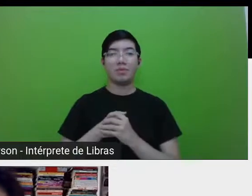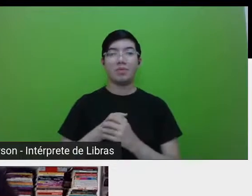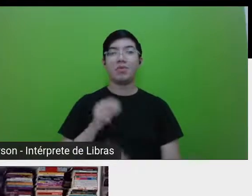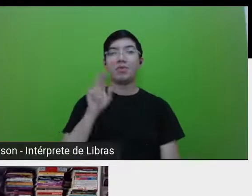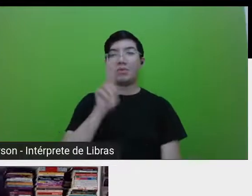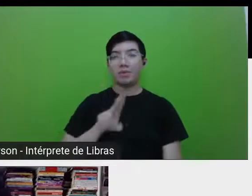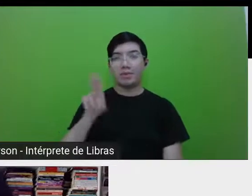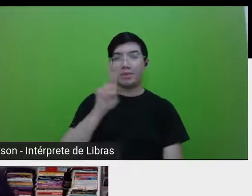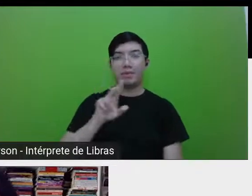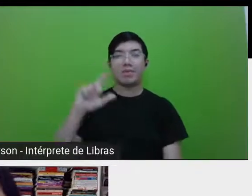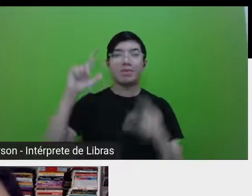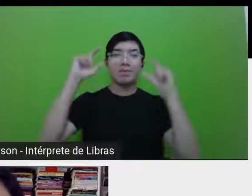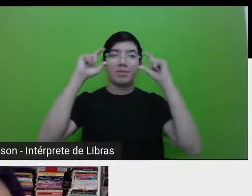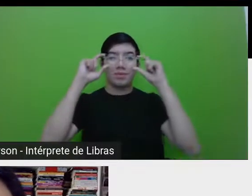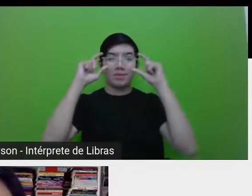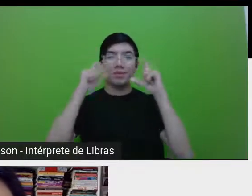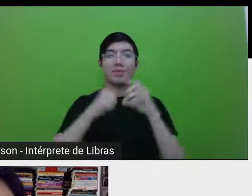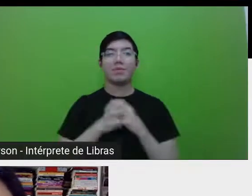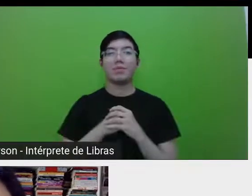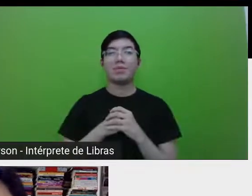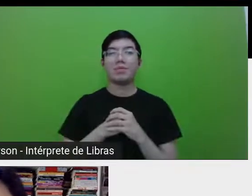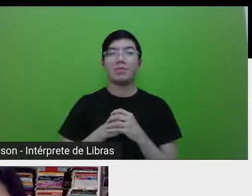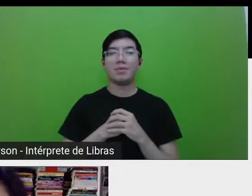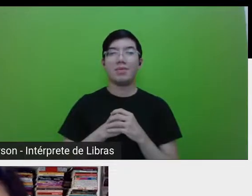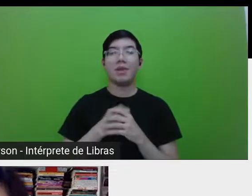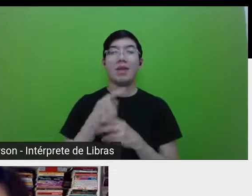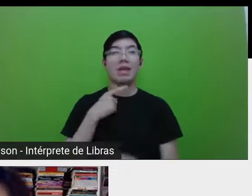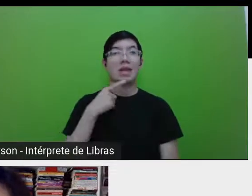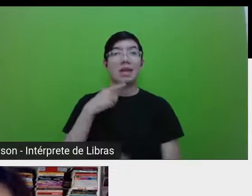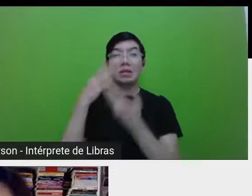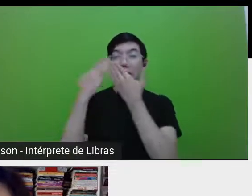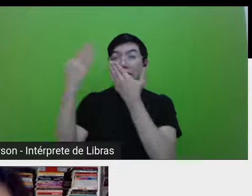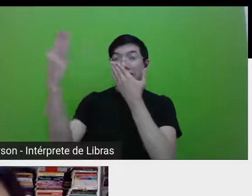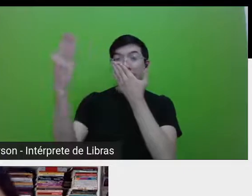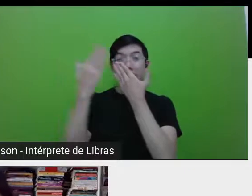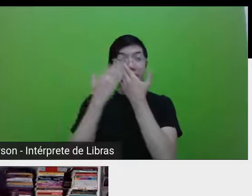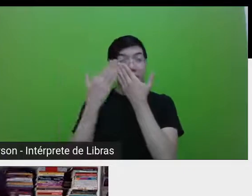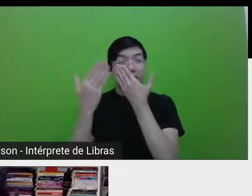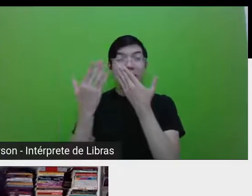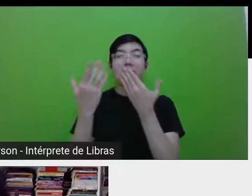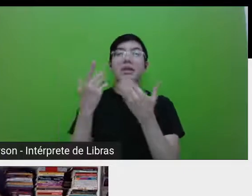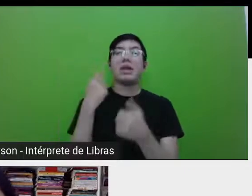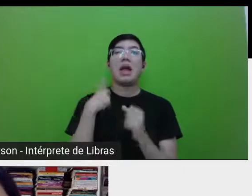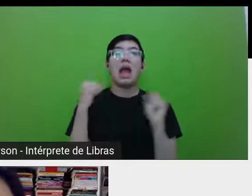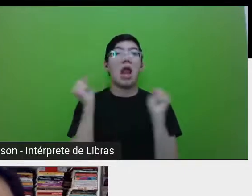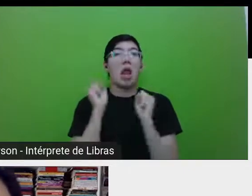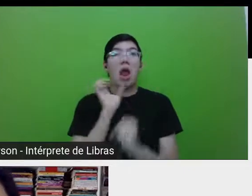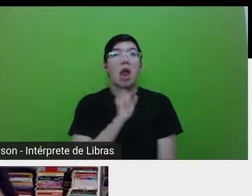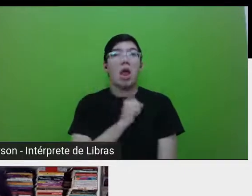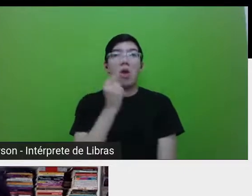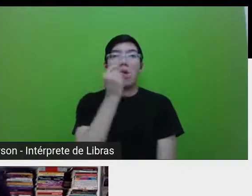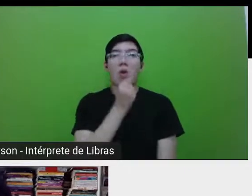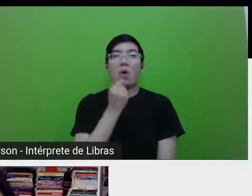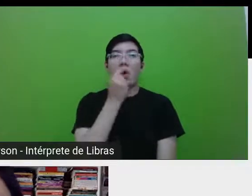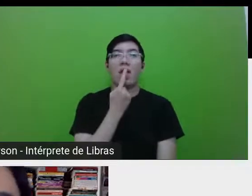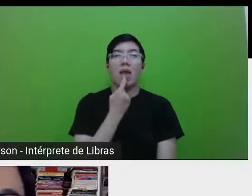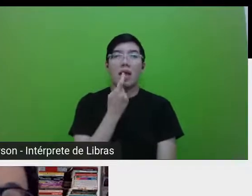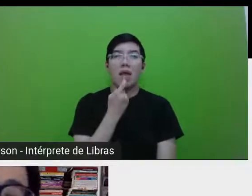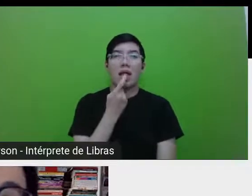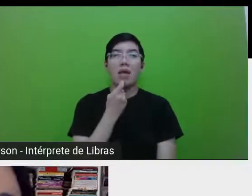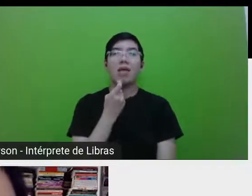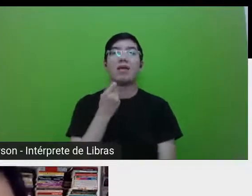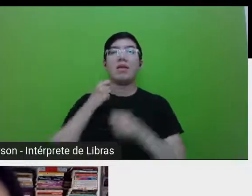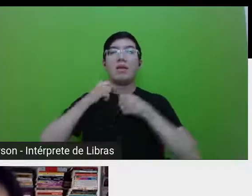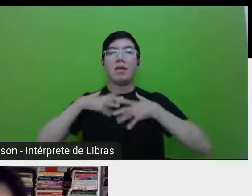óculos, sou bastante míope, adoro um batom vermelho e estou com uma camisa cor-de